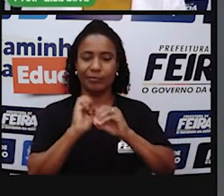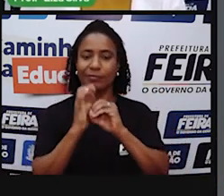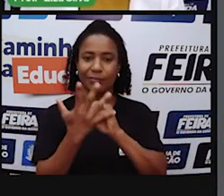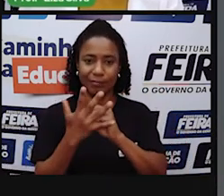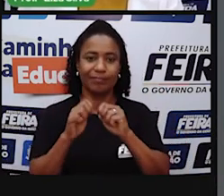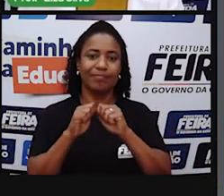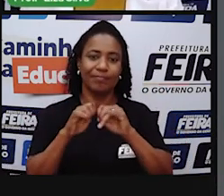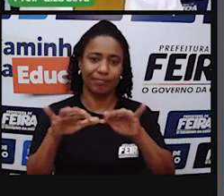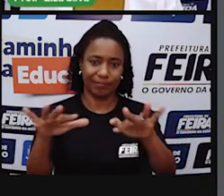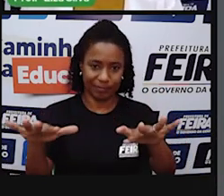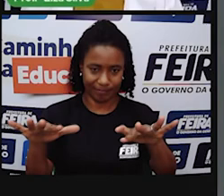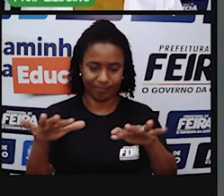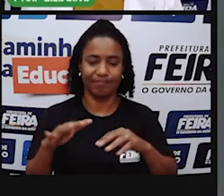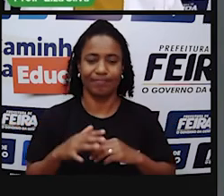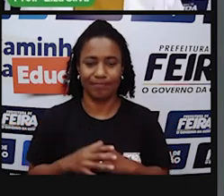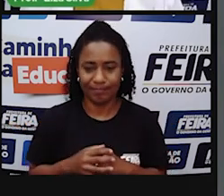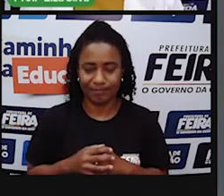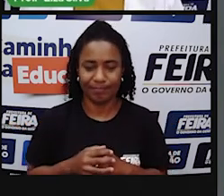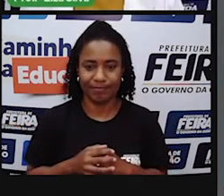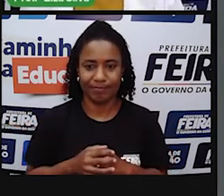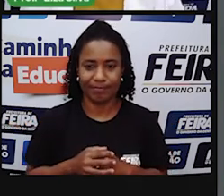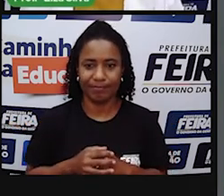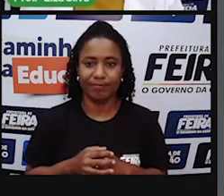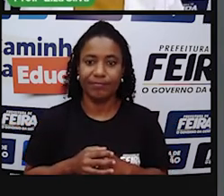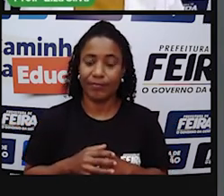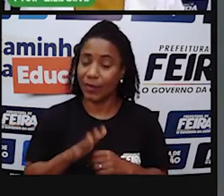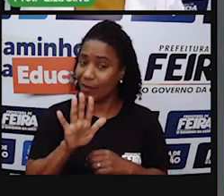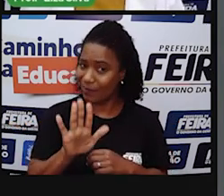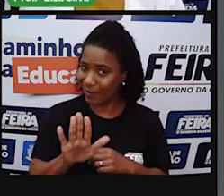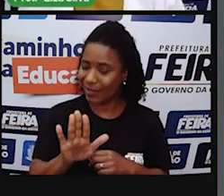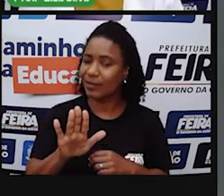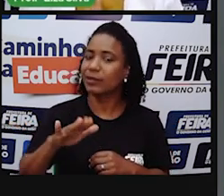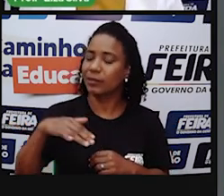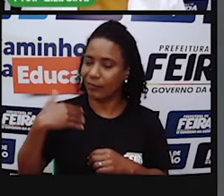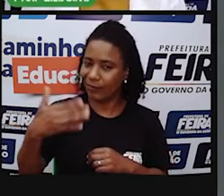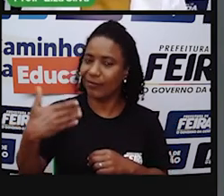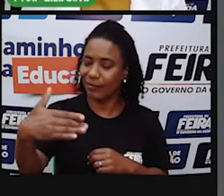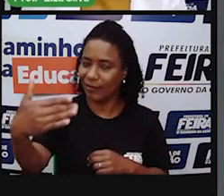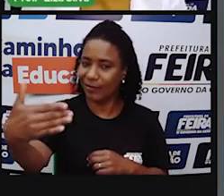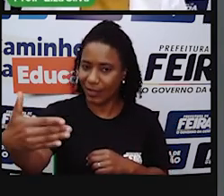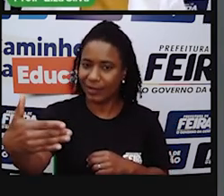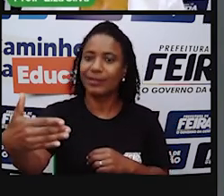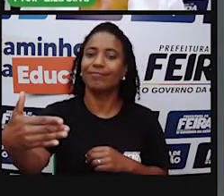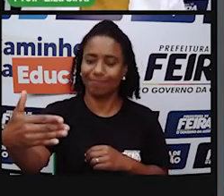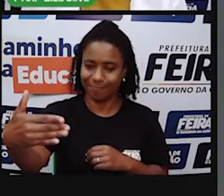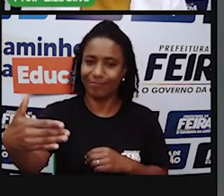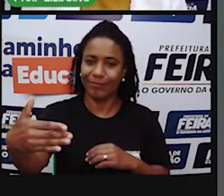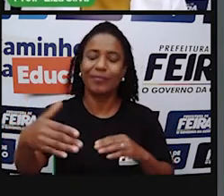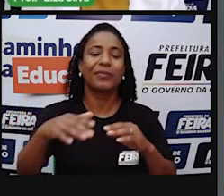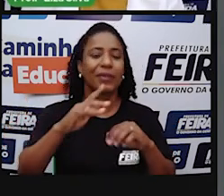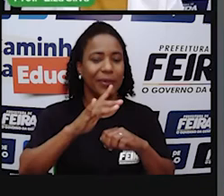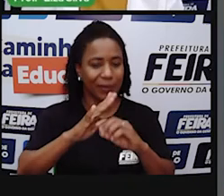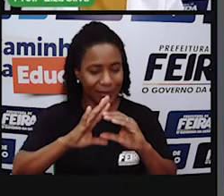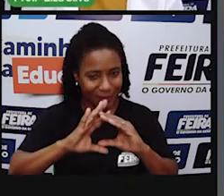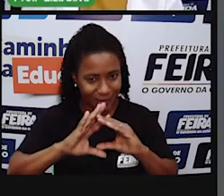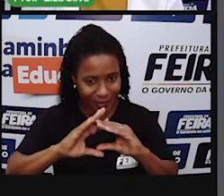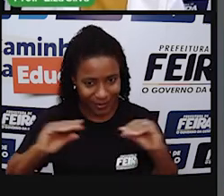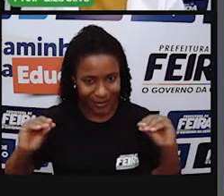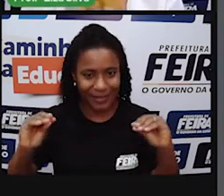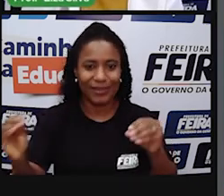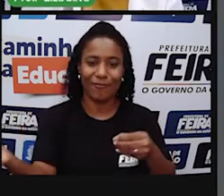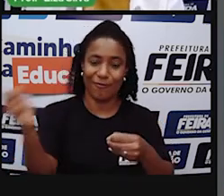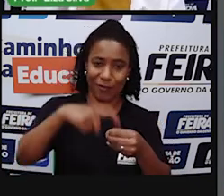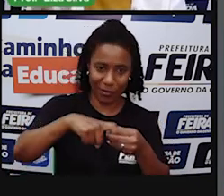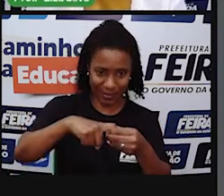evitar A contaminação Do vírus Coronavírus Mas logo logo Assim que tudo isso Se resolver